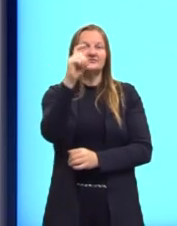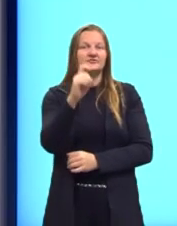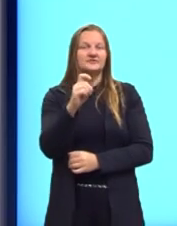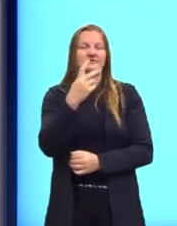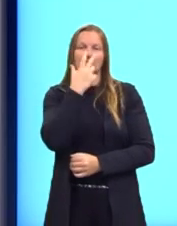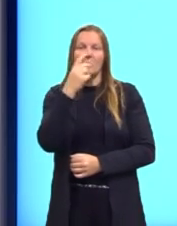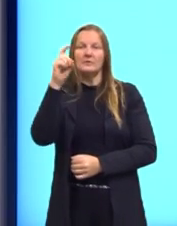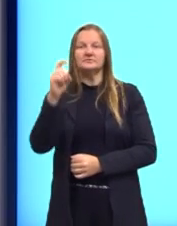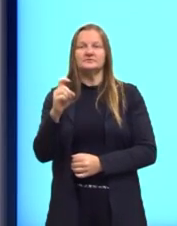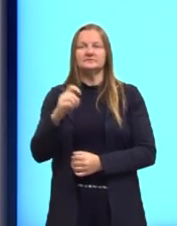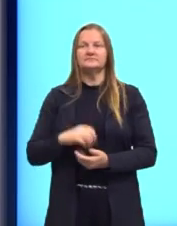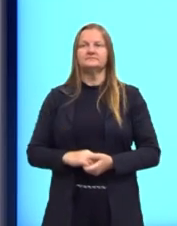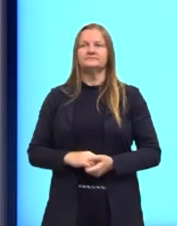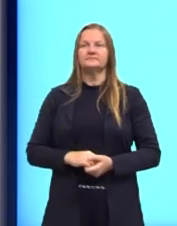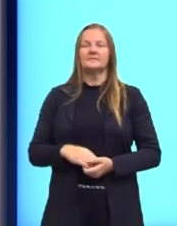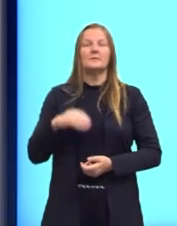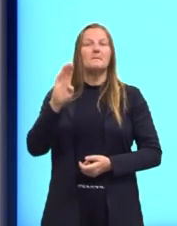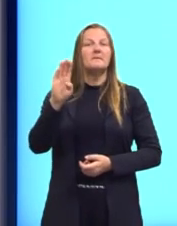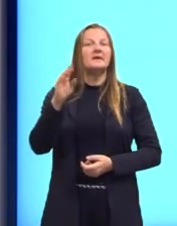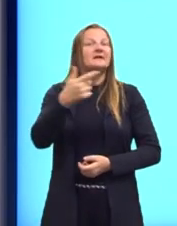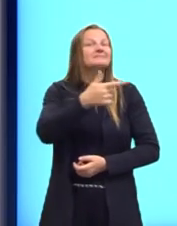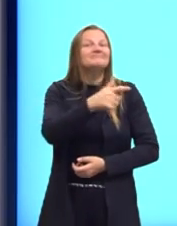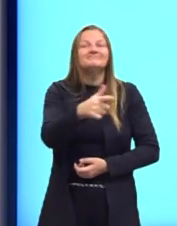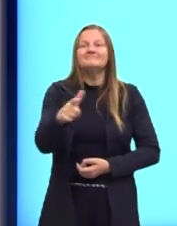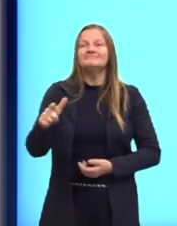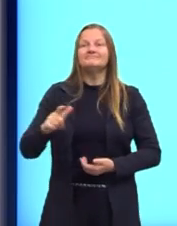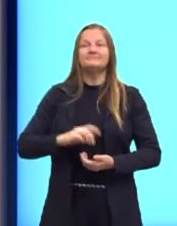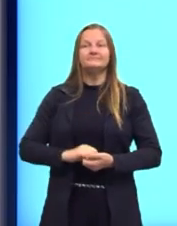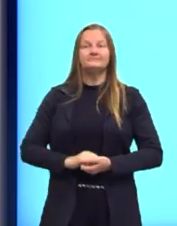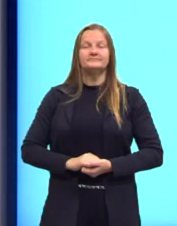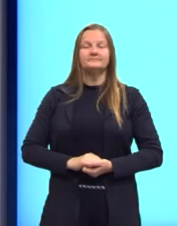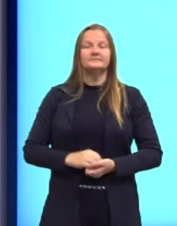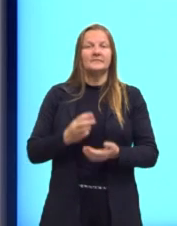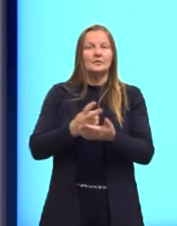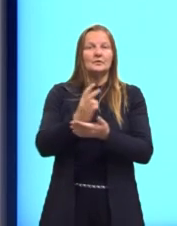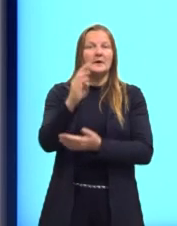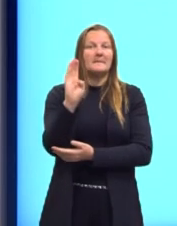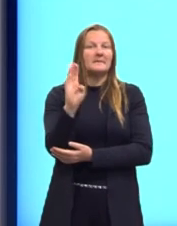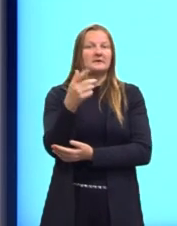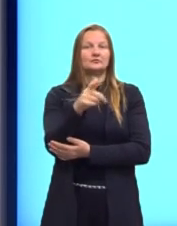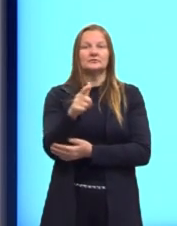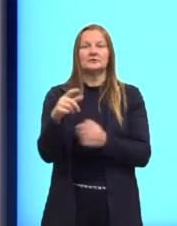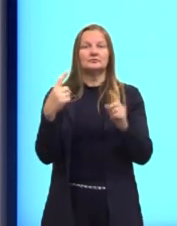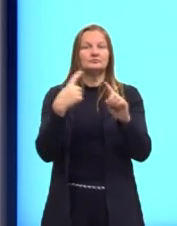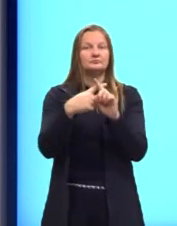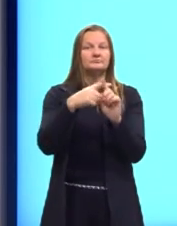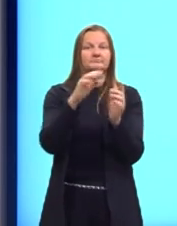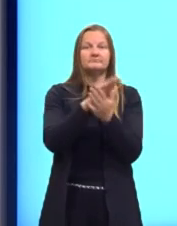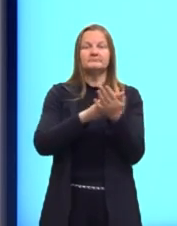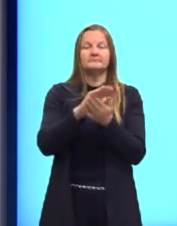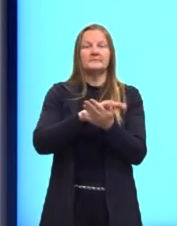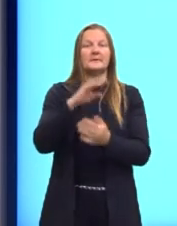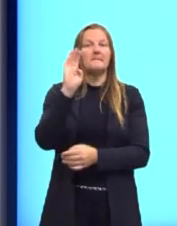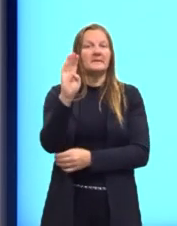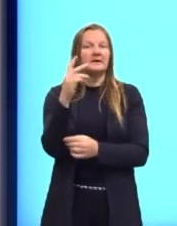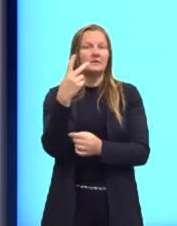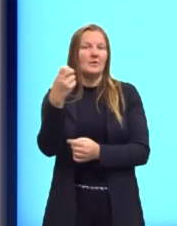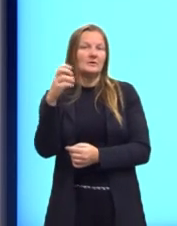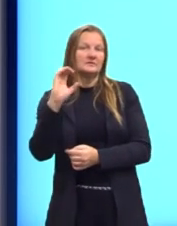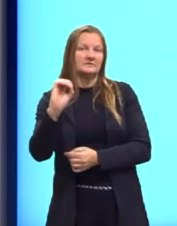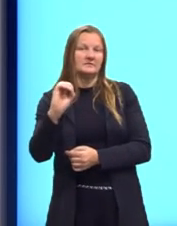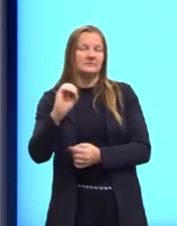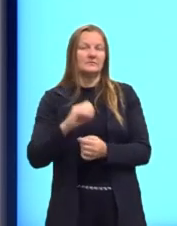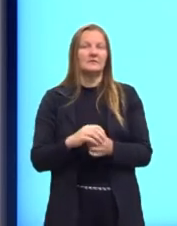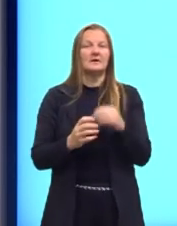De novo, o B, ele não existe, né? Não tem aquela constante sendo somada, então, o B é zero. Mas, nesse caso,